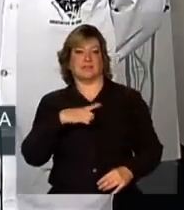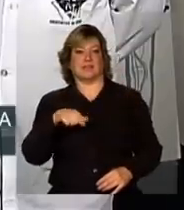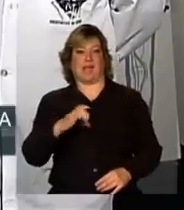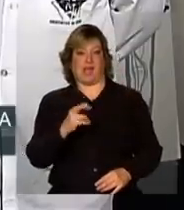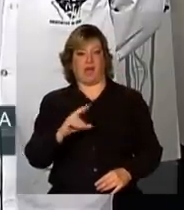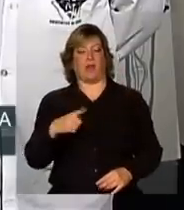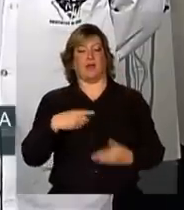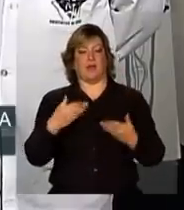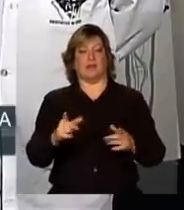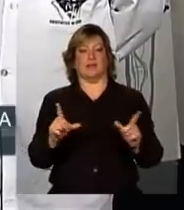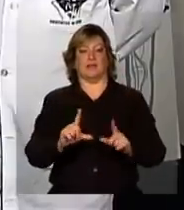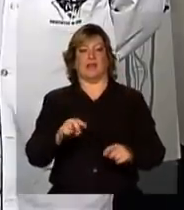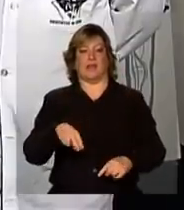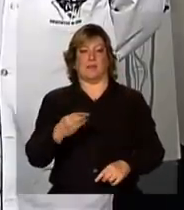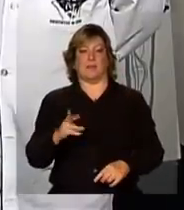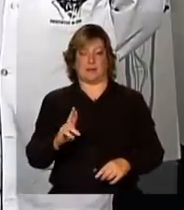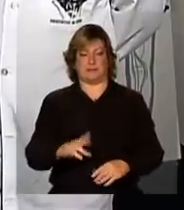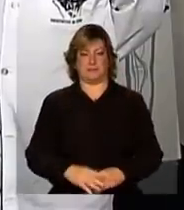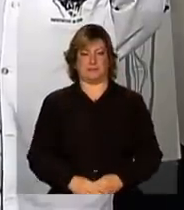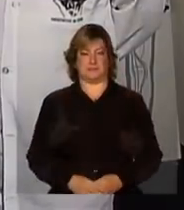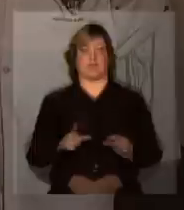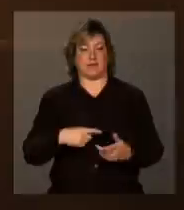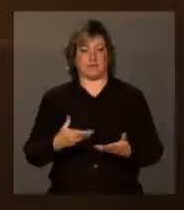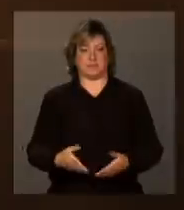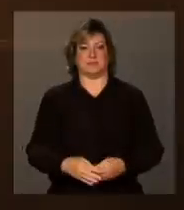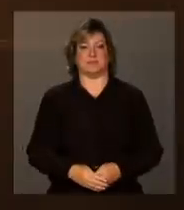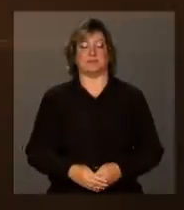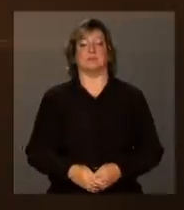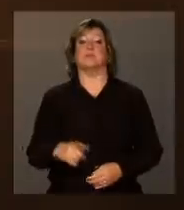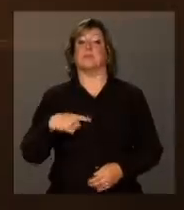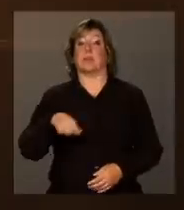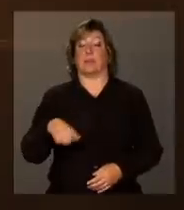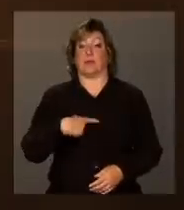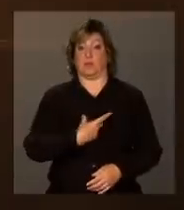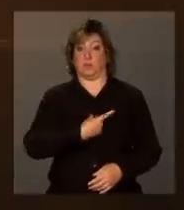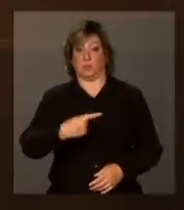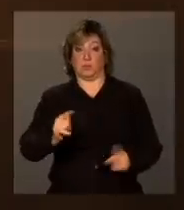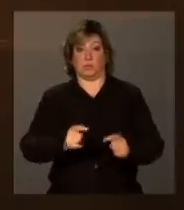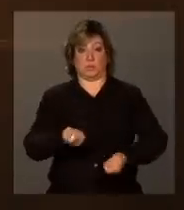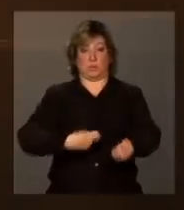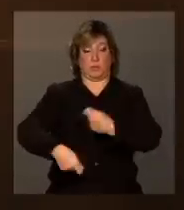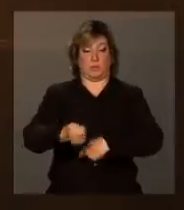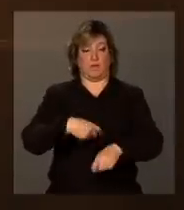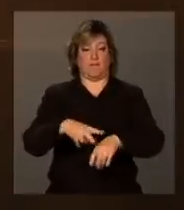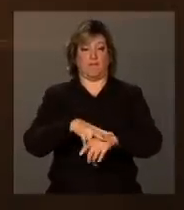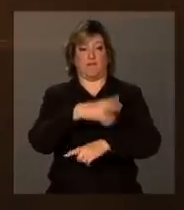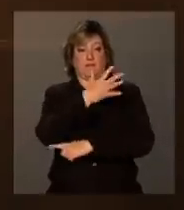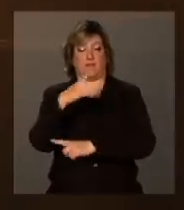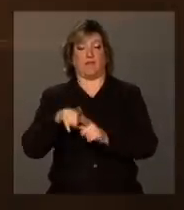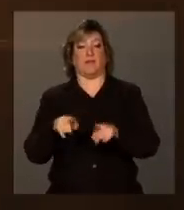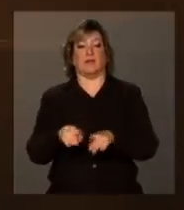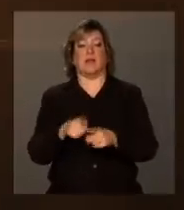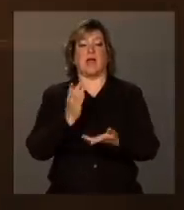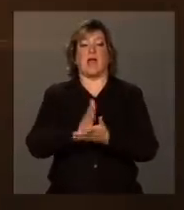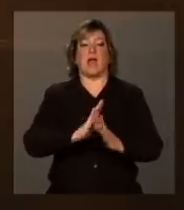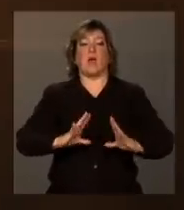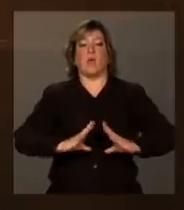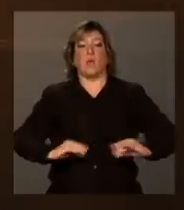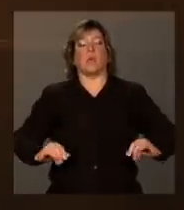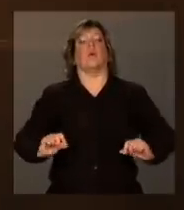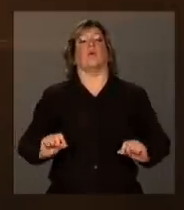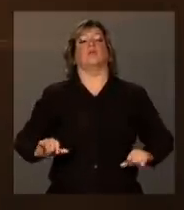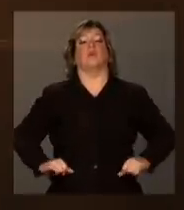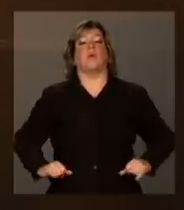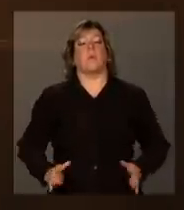Carolina Monteiro para a TV NBR. Sustentabilidade, economia verde e erradicação da pobreza são os temas da Semana